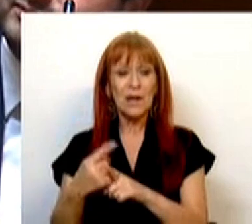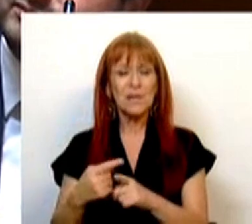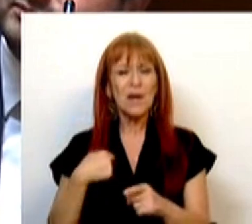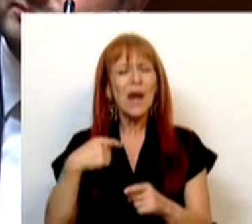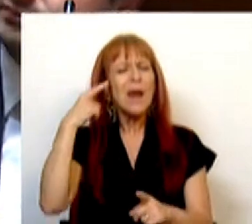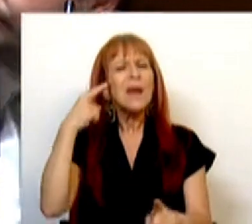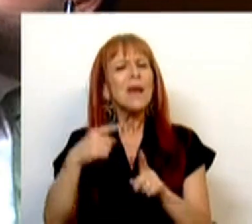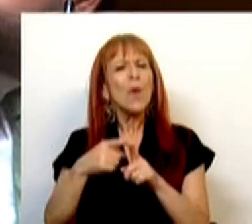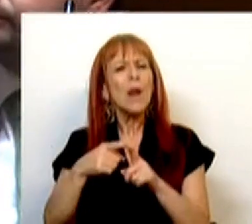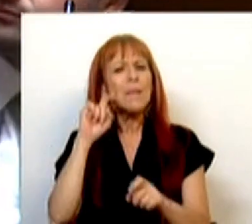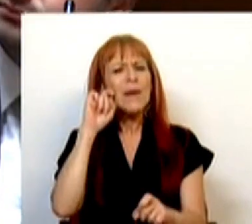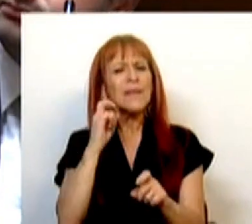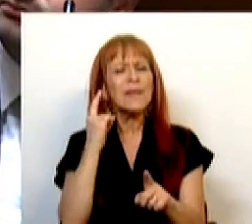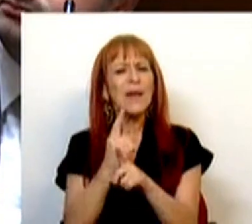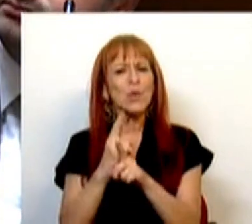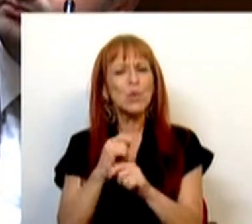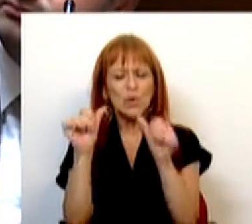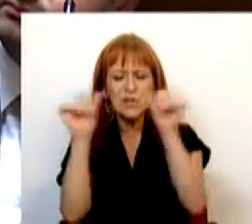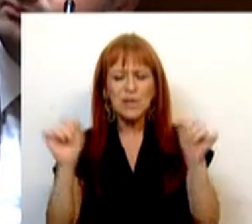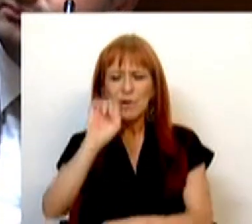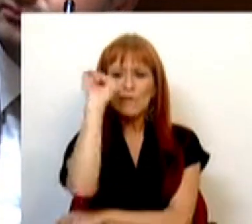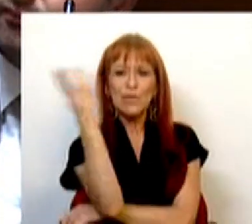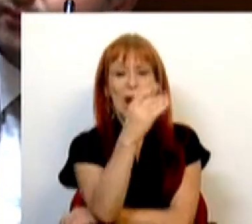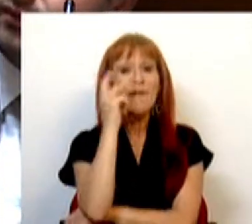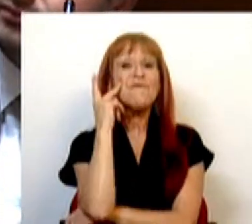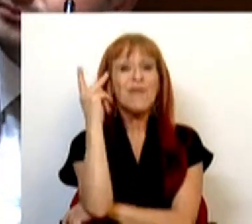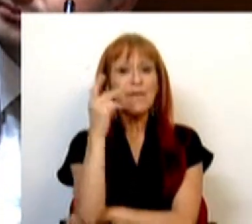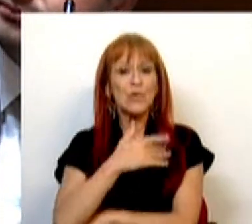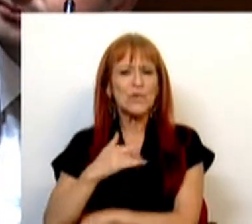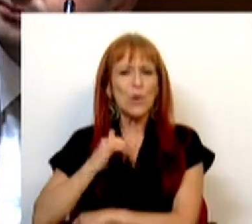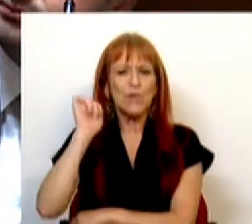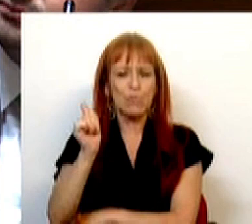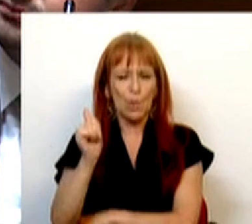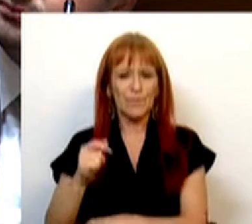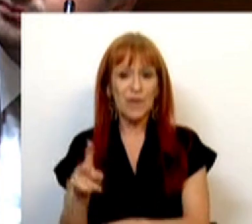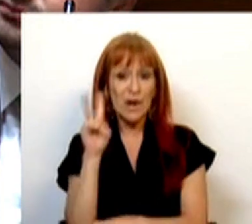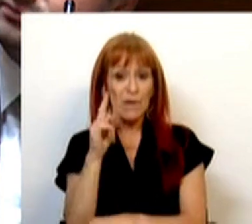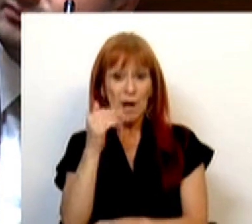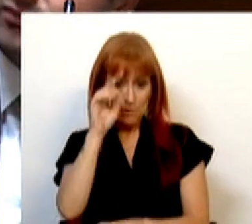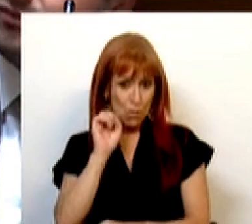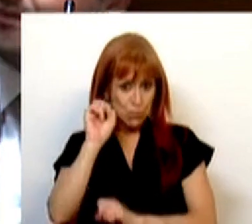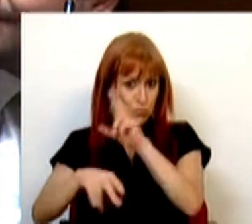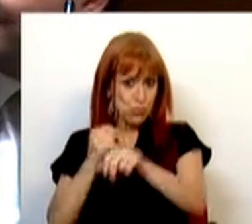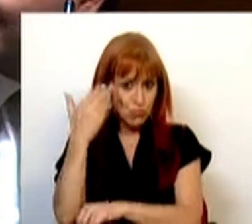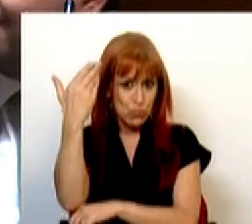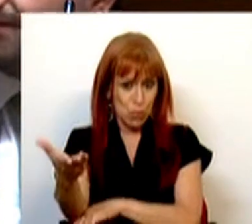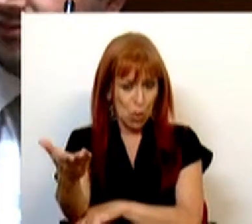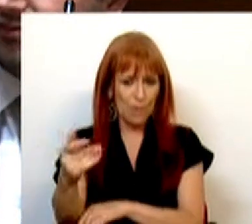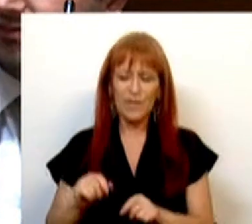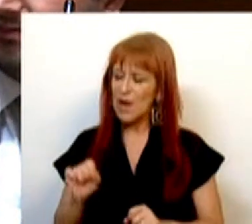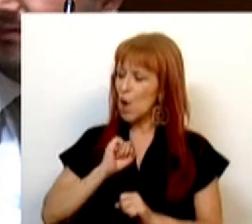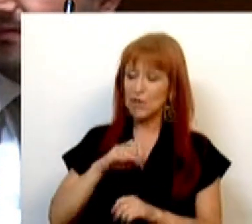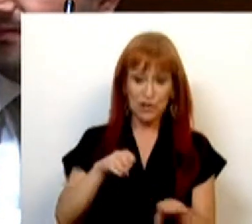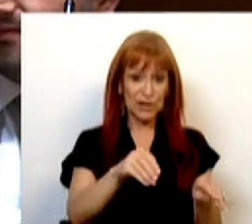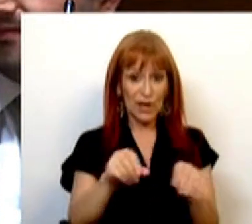manter o sistema florestal vivo e de boa saúde. É uma visão vanguardista para os